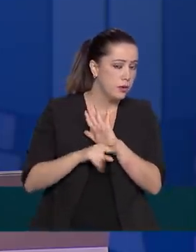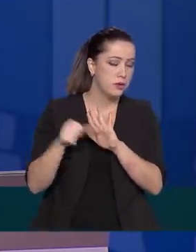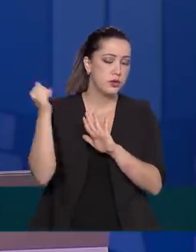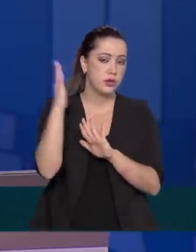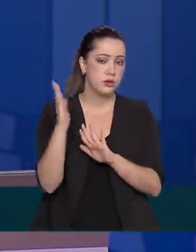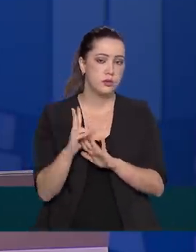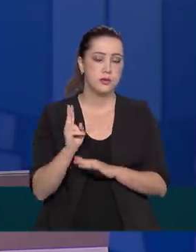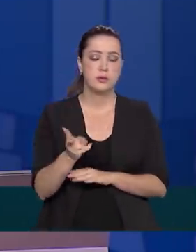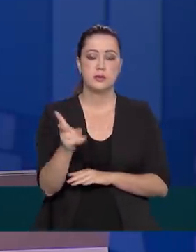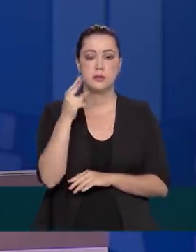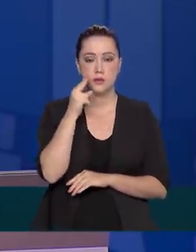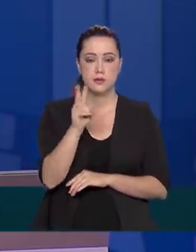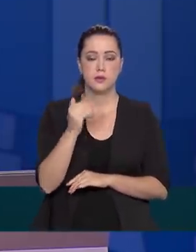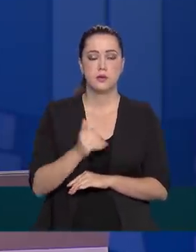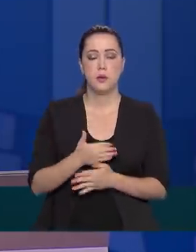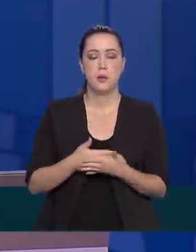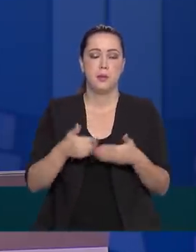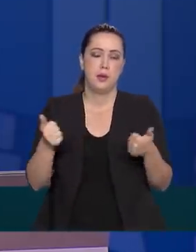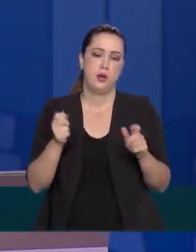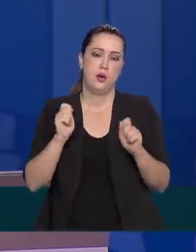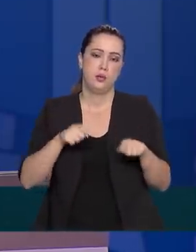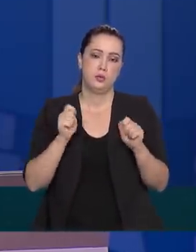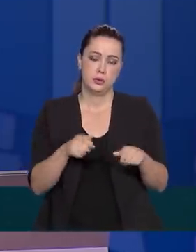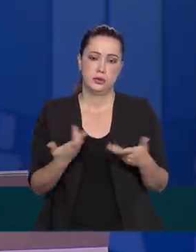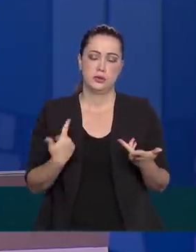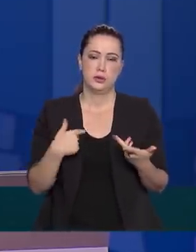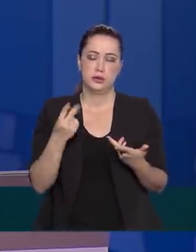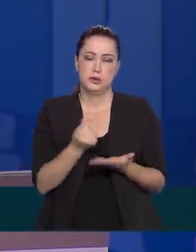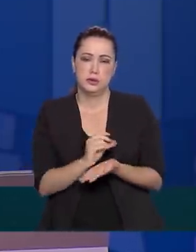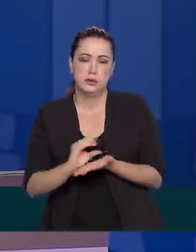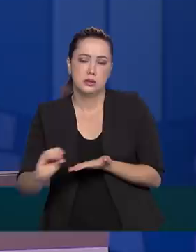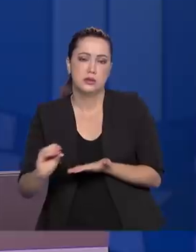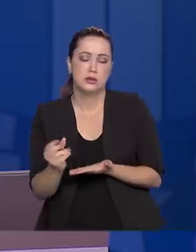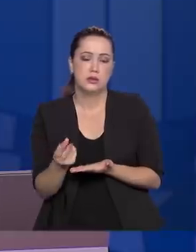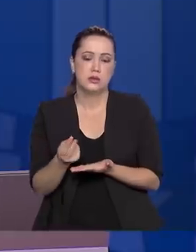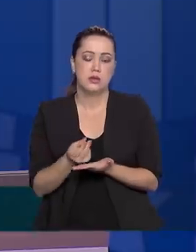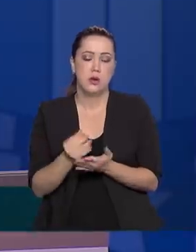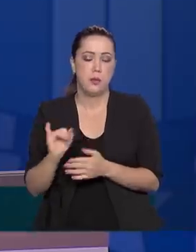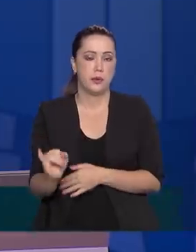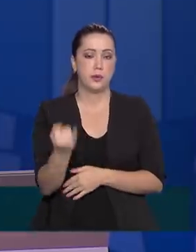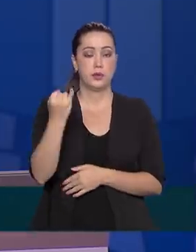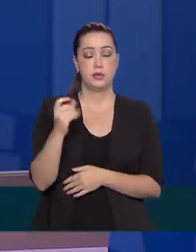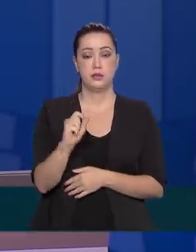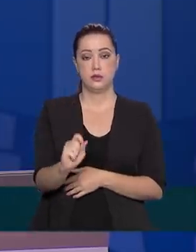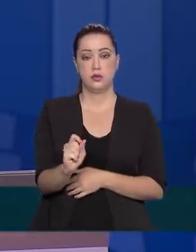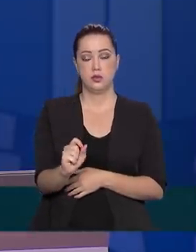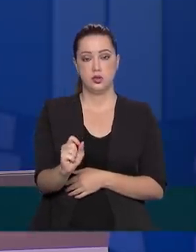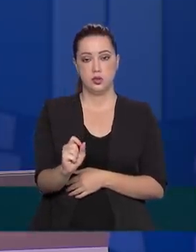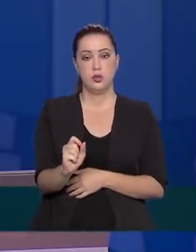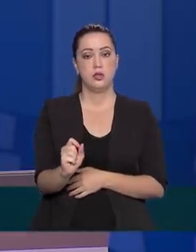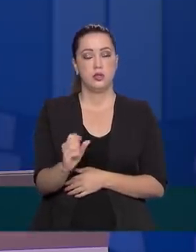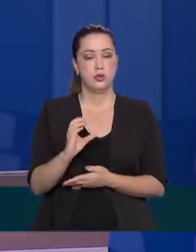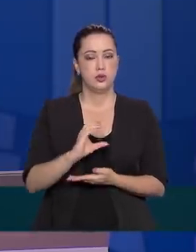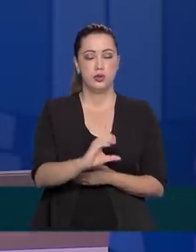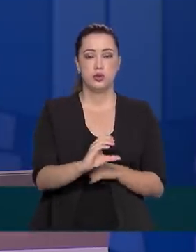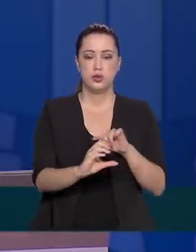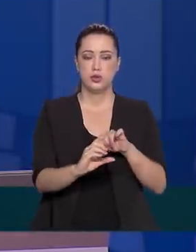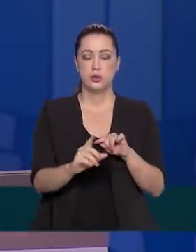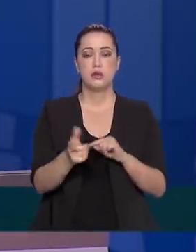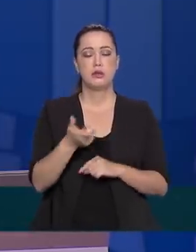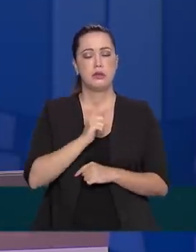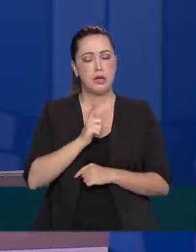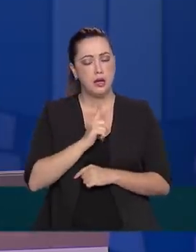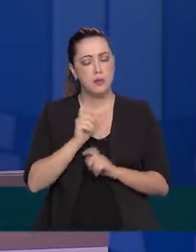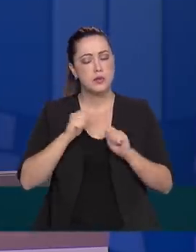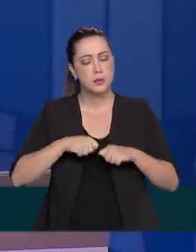atrativos em termos de taxa de retorno, em termos de oportunidade de investimento. Nós temos um